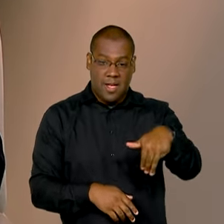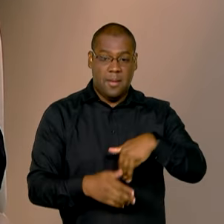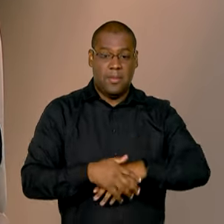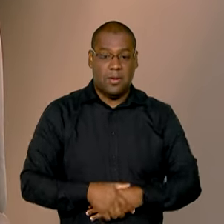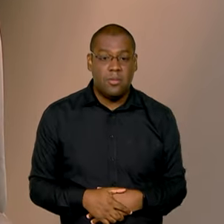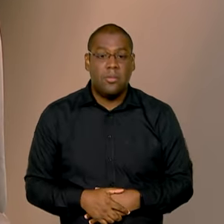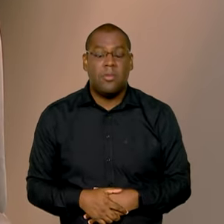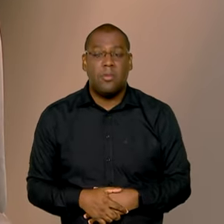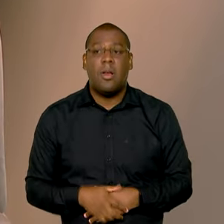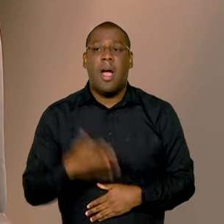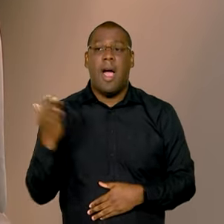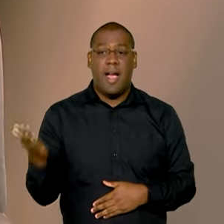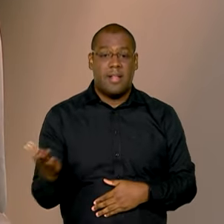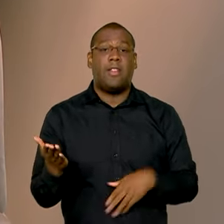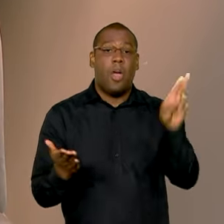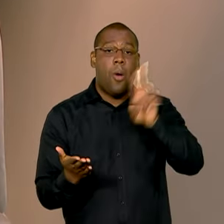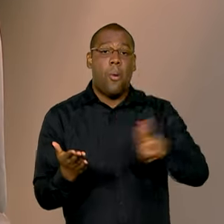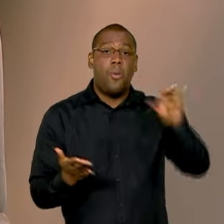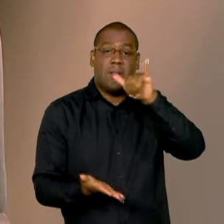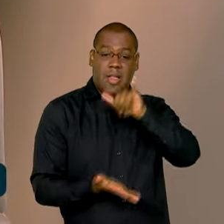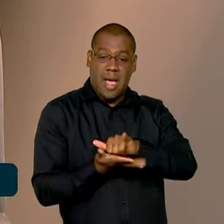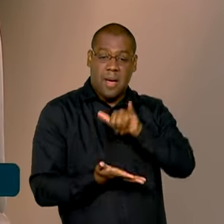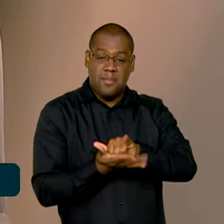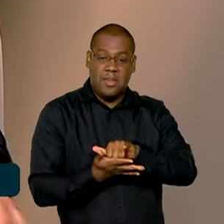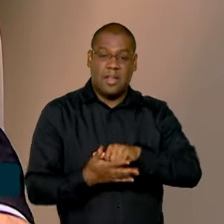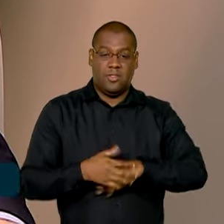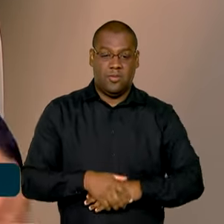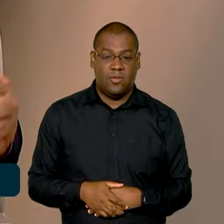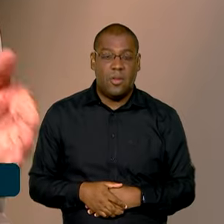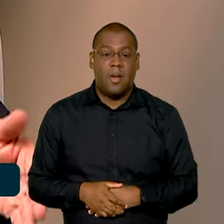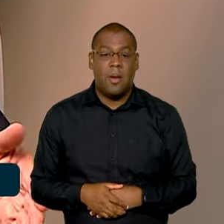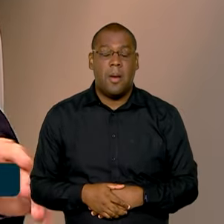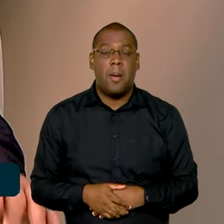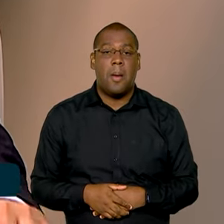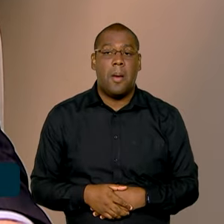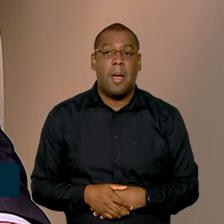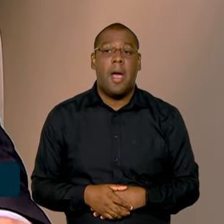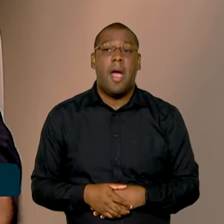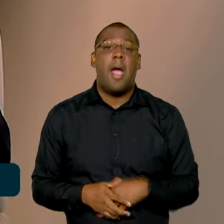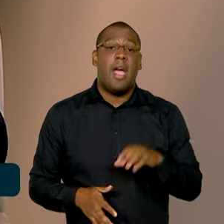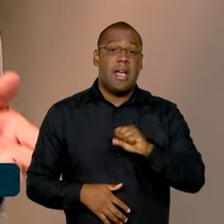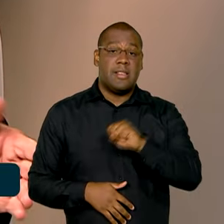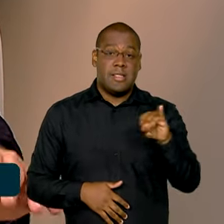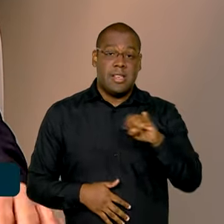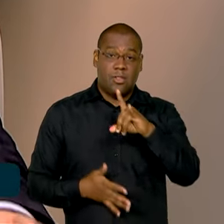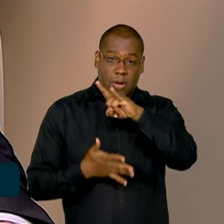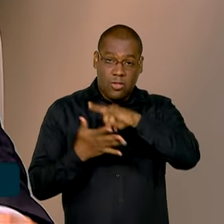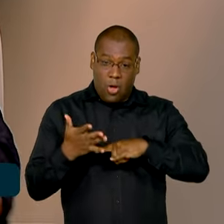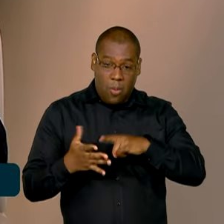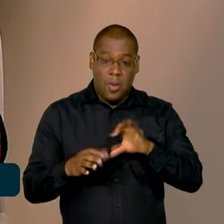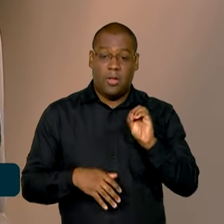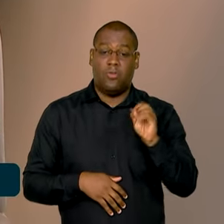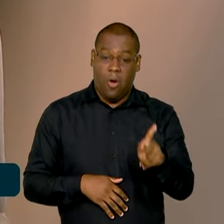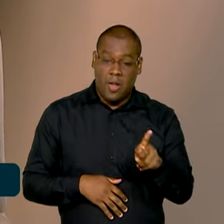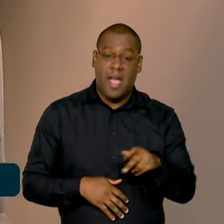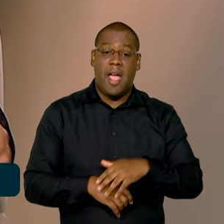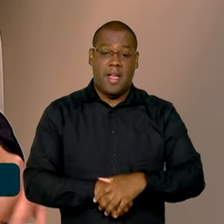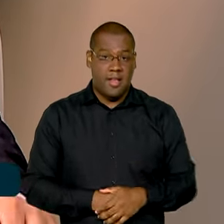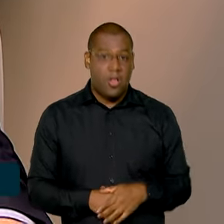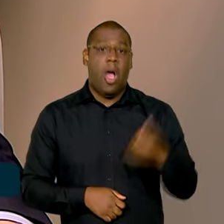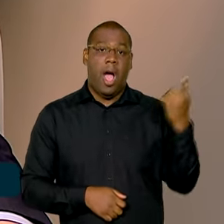dele, fazer pelo aplicativo nosso, fazer o requerimento. Se tudo estiver ok, ele vai ter o benefício concedido. Às vezes,